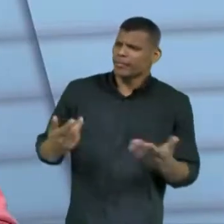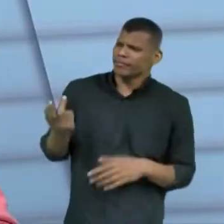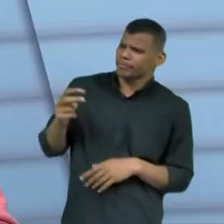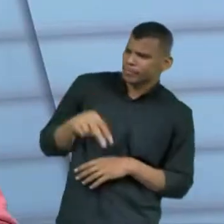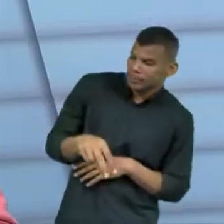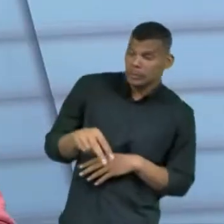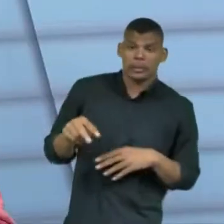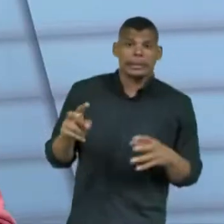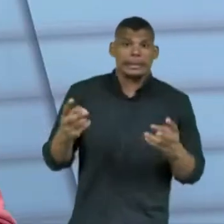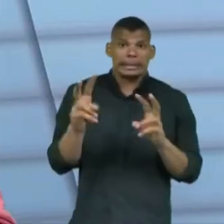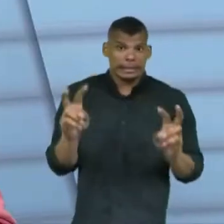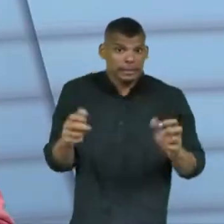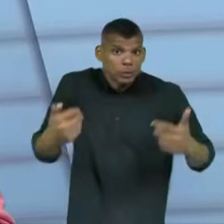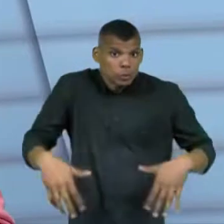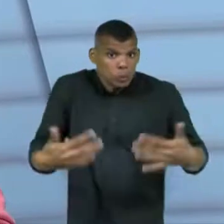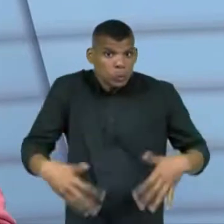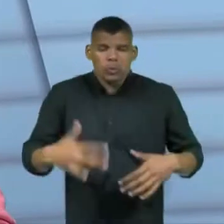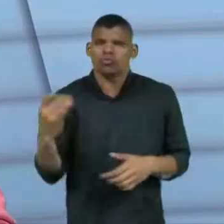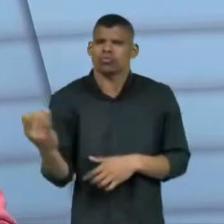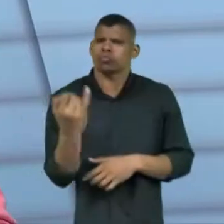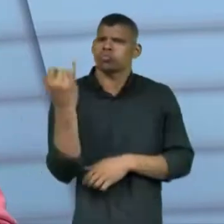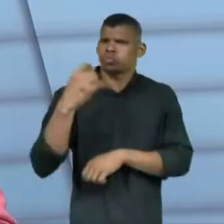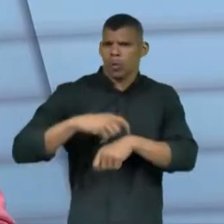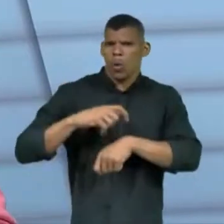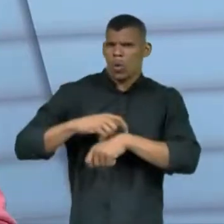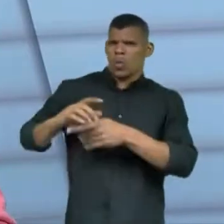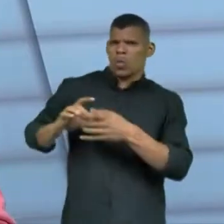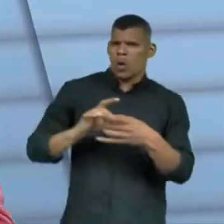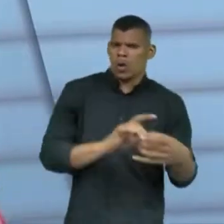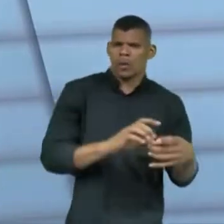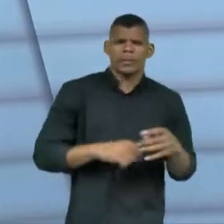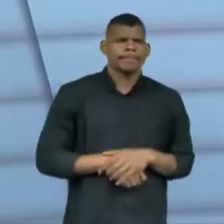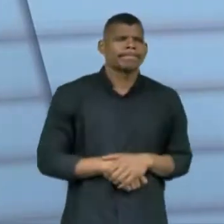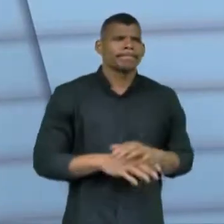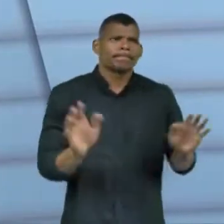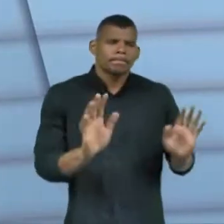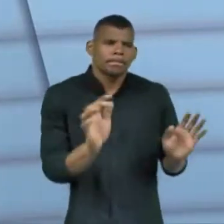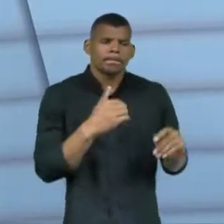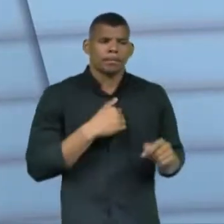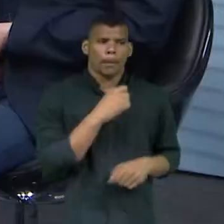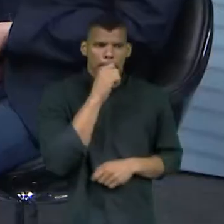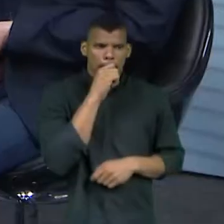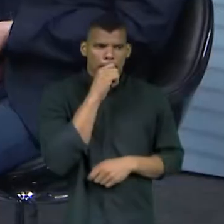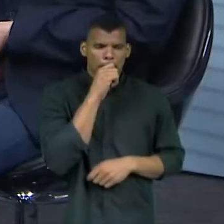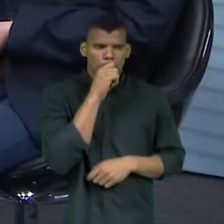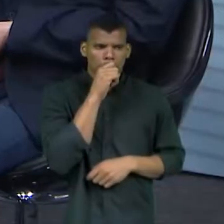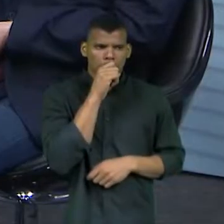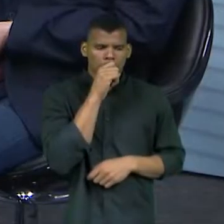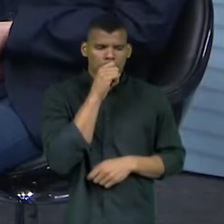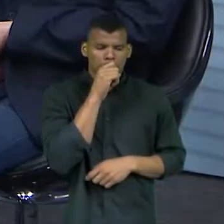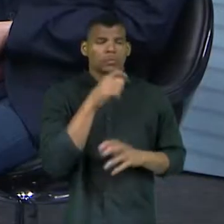tão relevante para o nosso cenário atual. Doutora, para que a gente possa entender o nosso público,